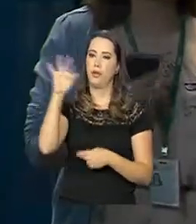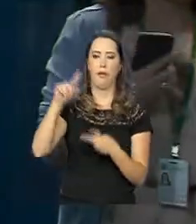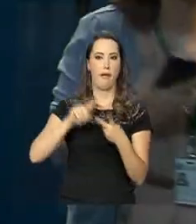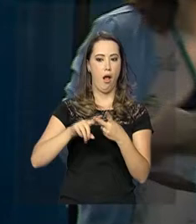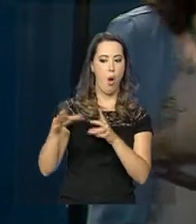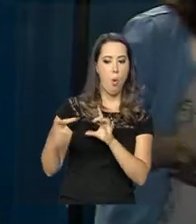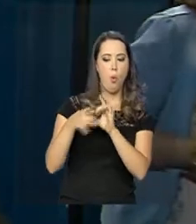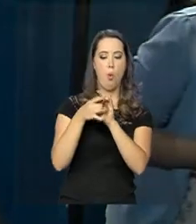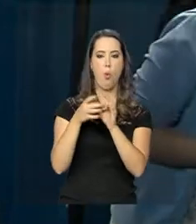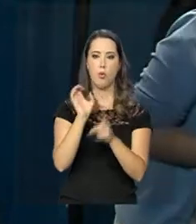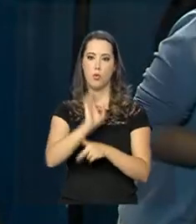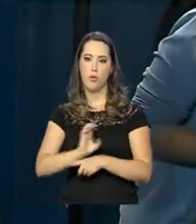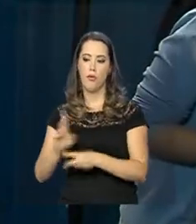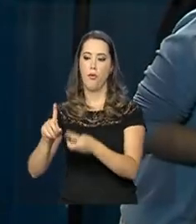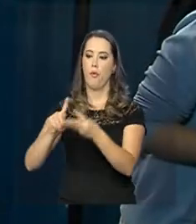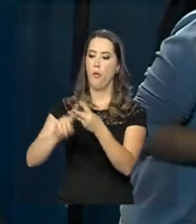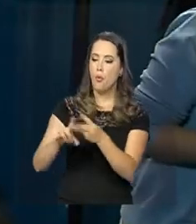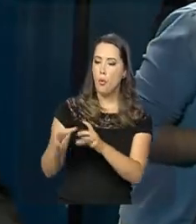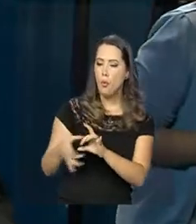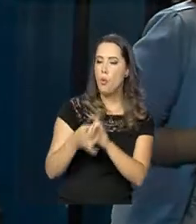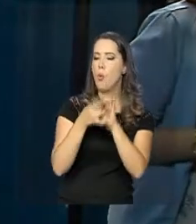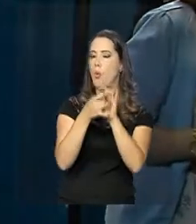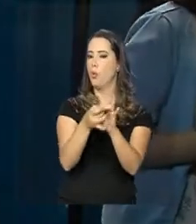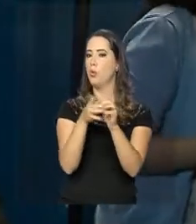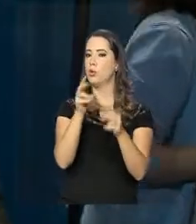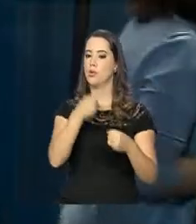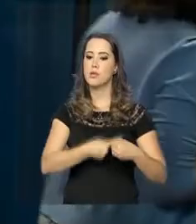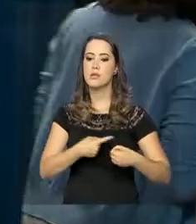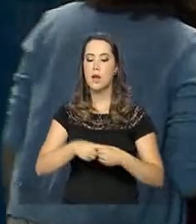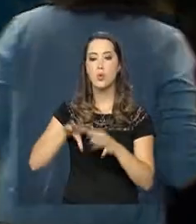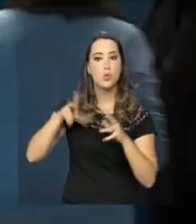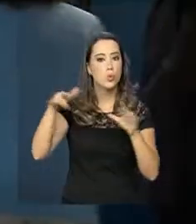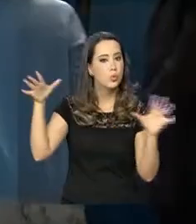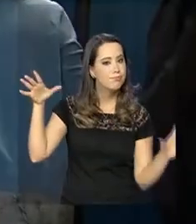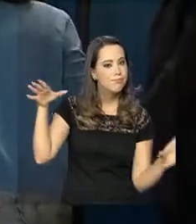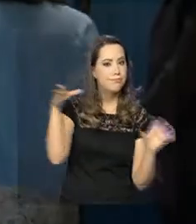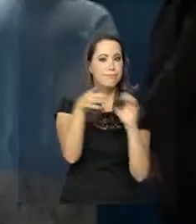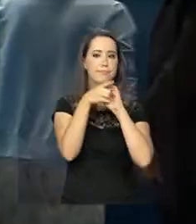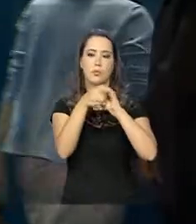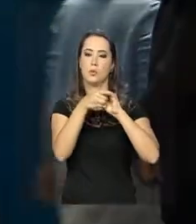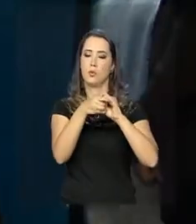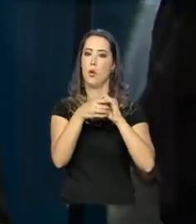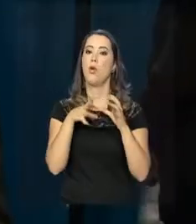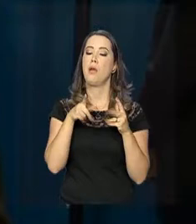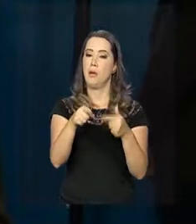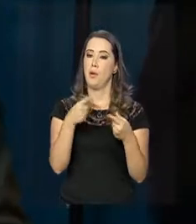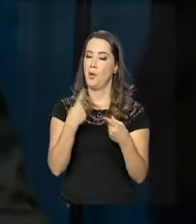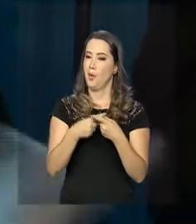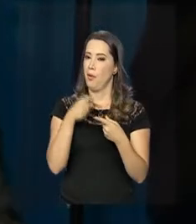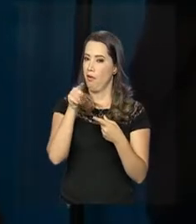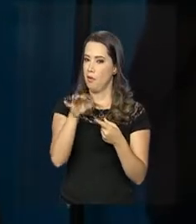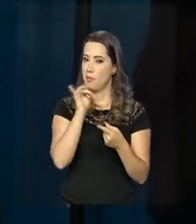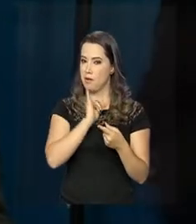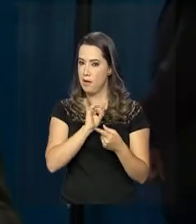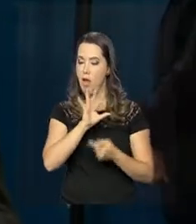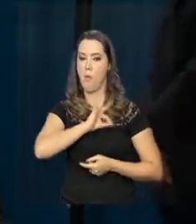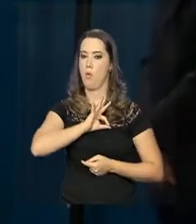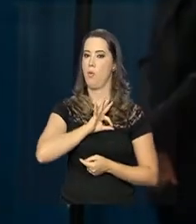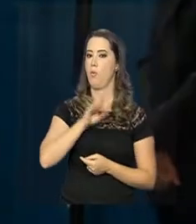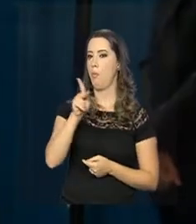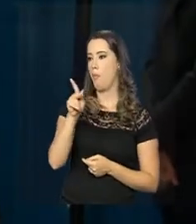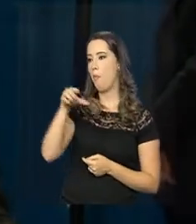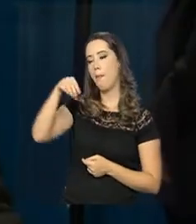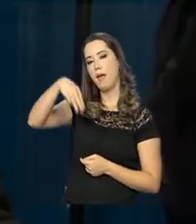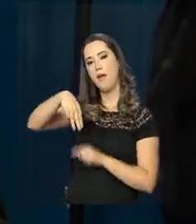do Distrito Federal e promover uma articulação maior, uma coordenação maior entre todos esses órgãos, como polícias civis,